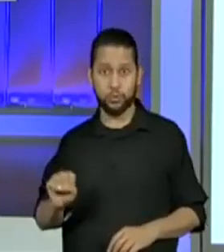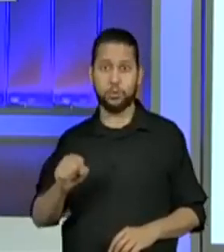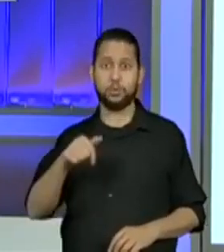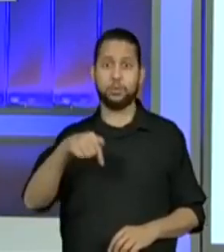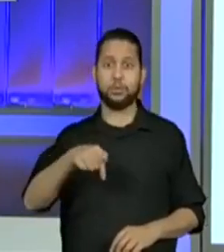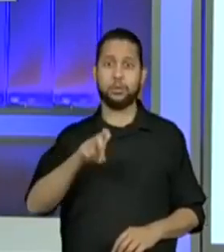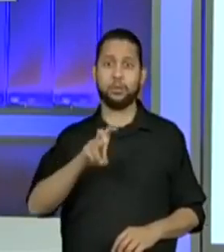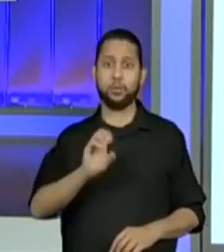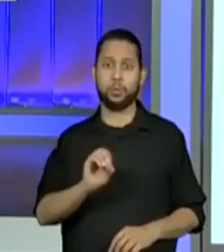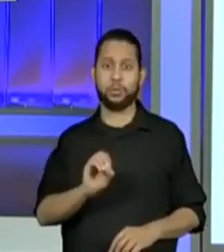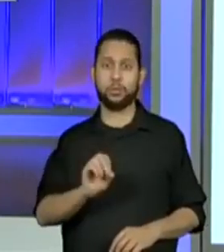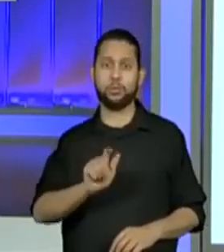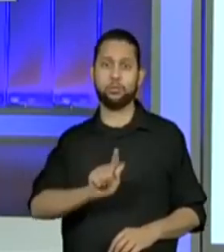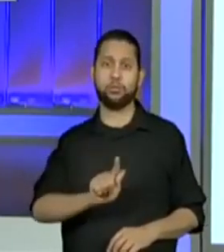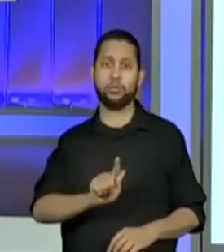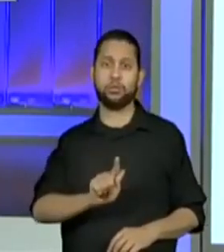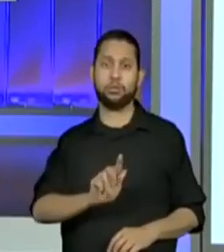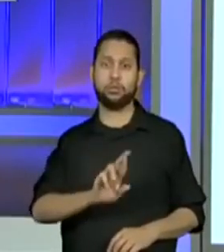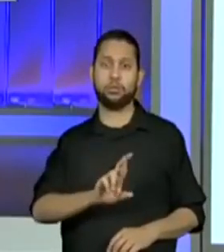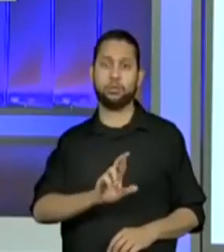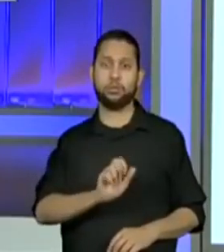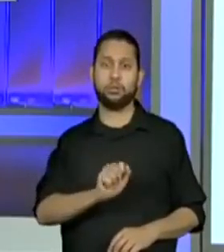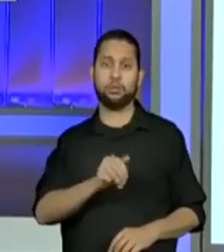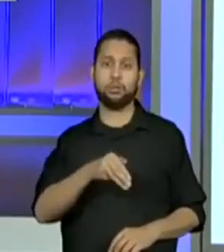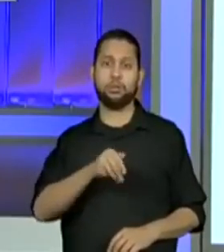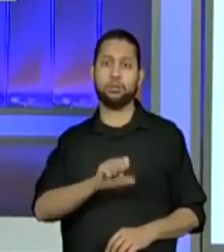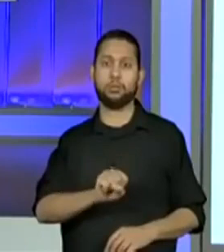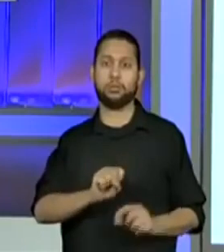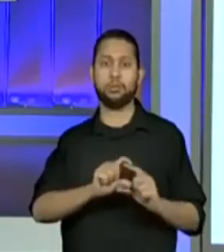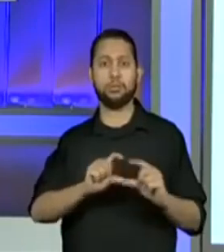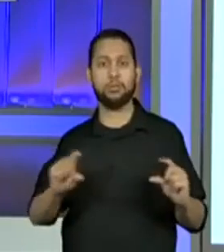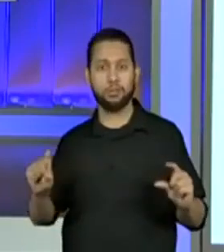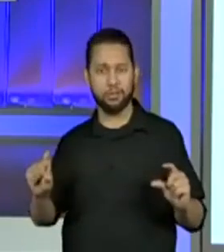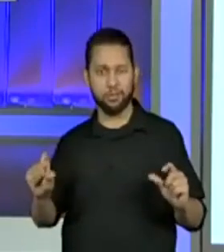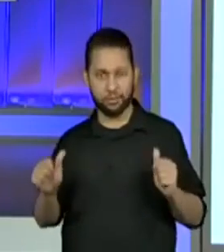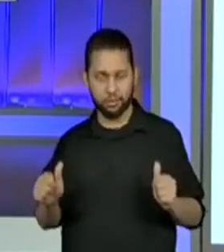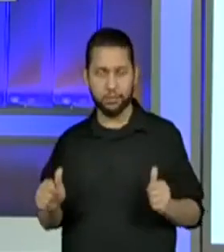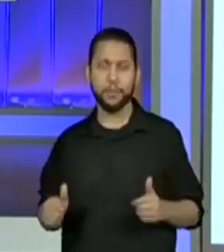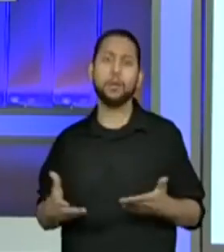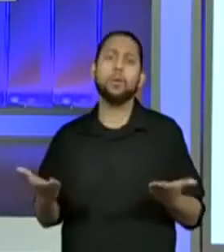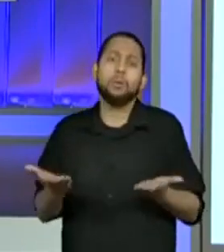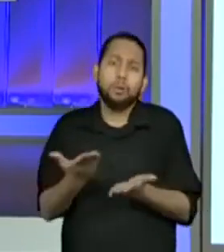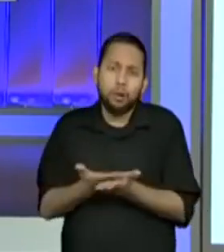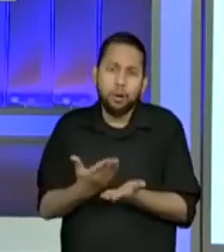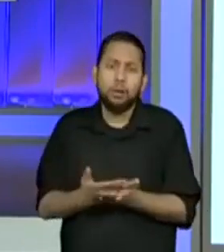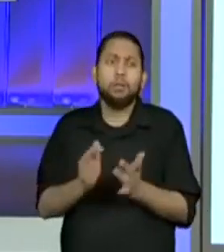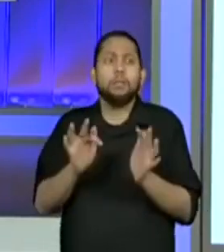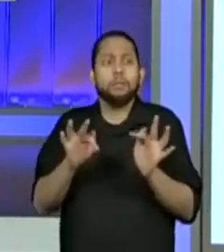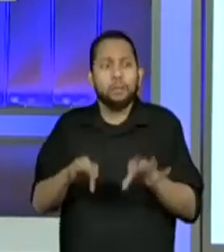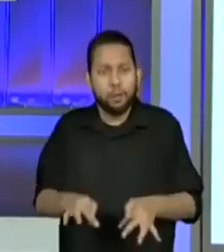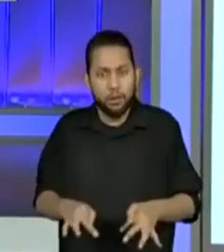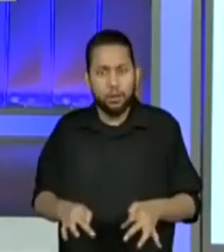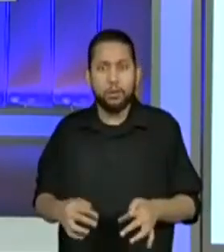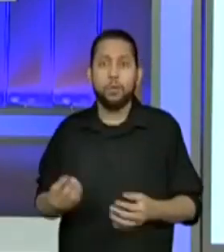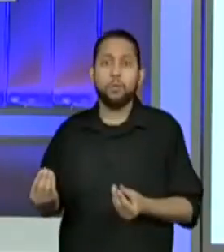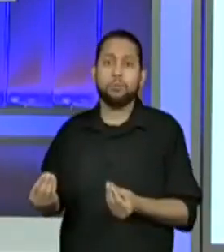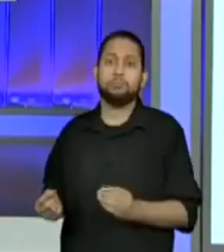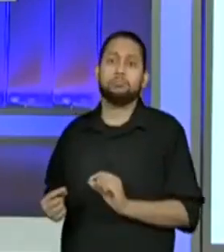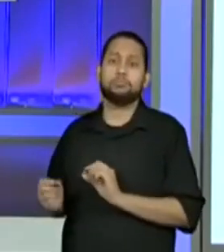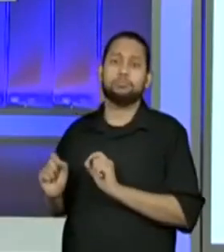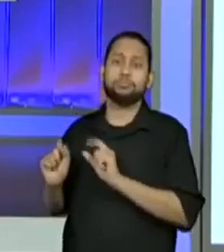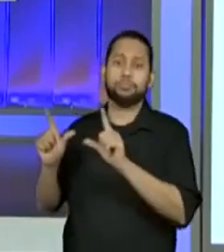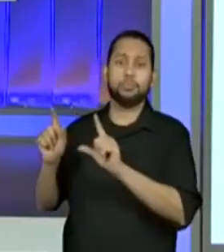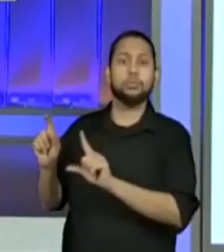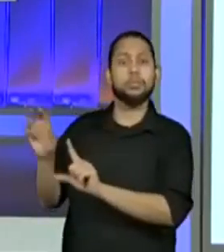750 gramas. Muito bem. Nossa aula está chegando ao final. Eu vou deixar aqui uma tela para